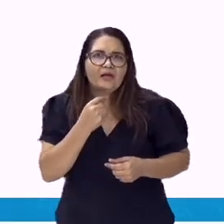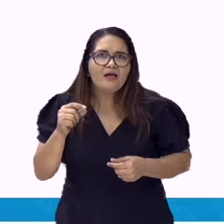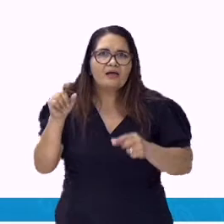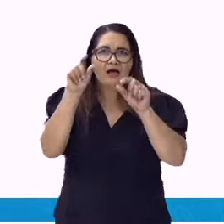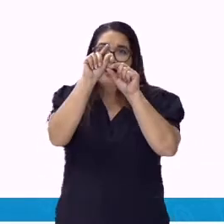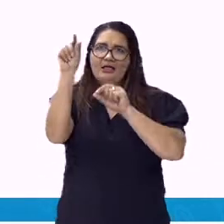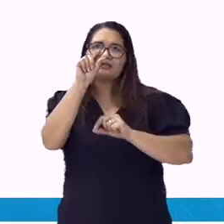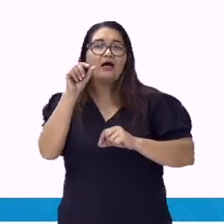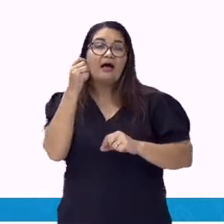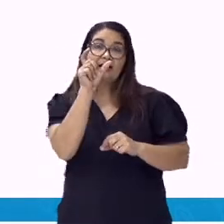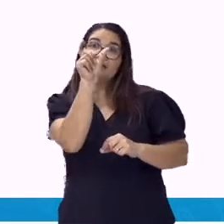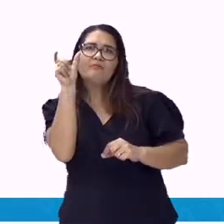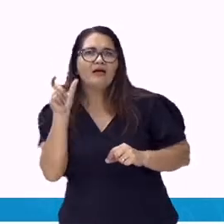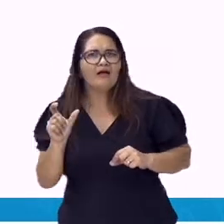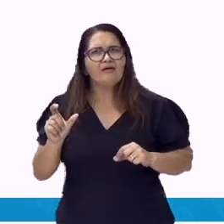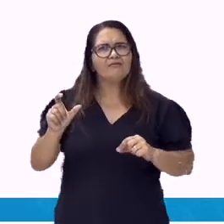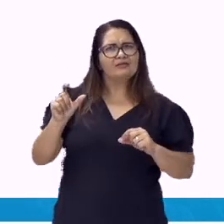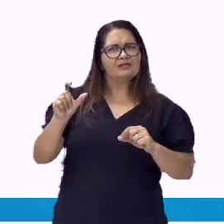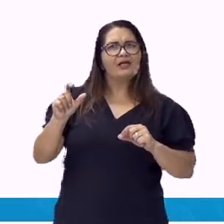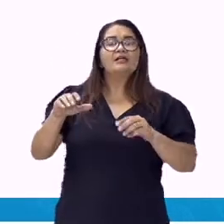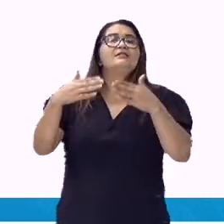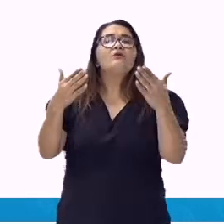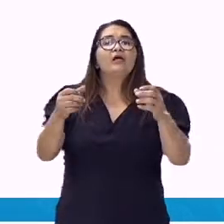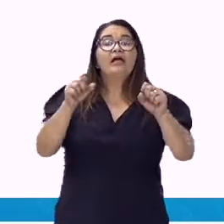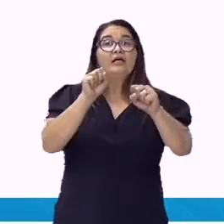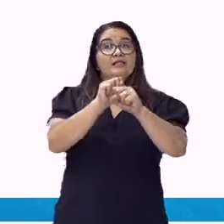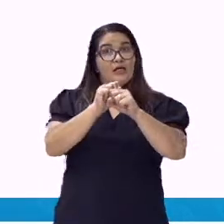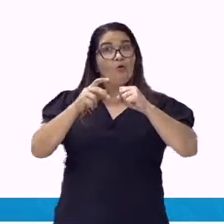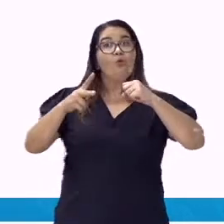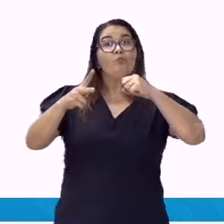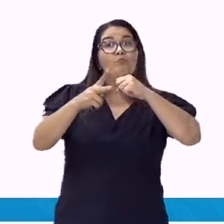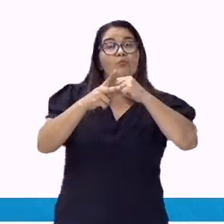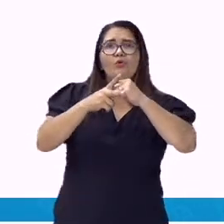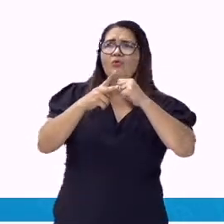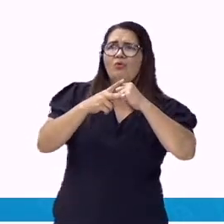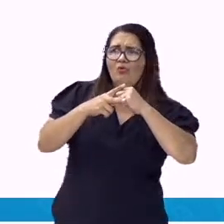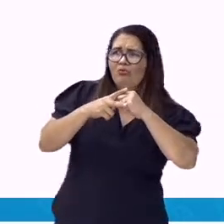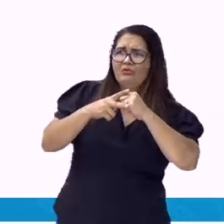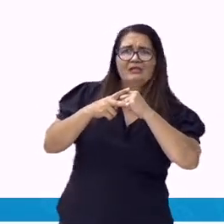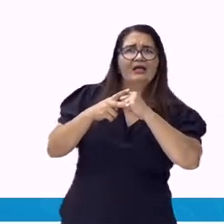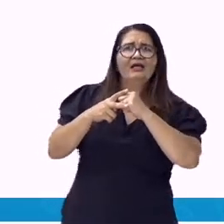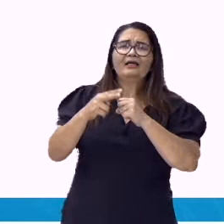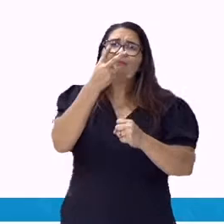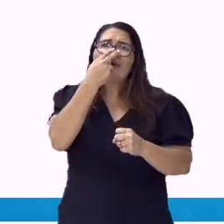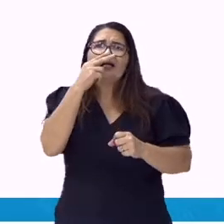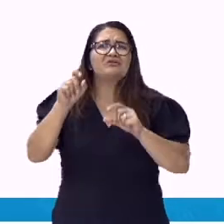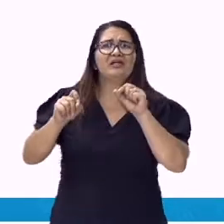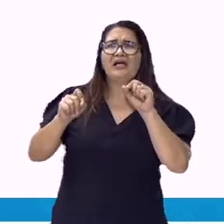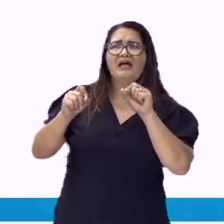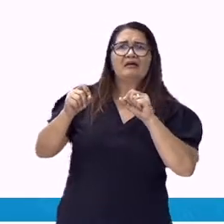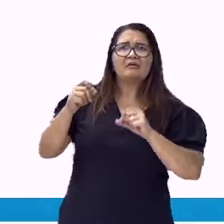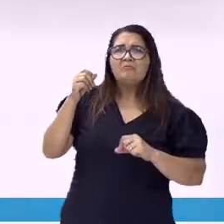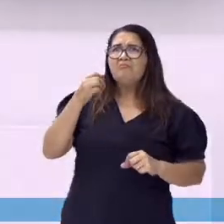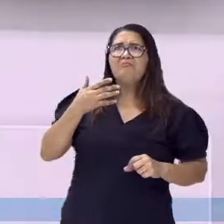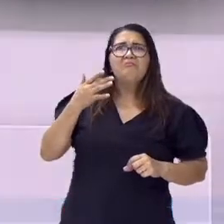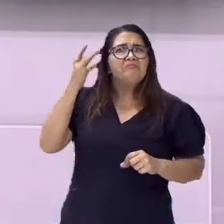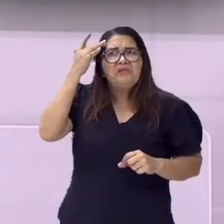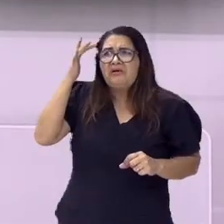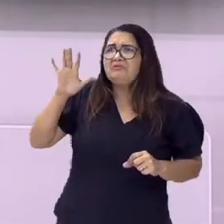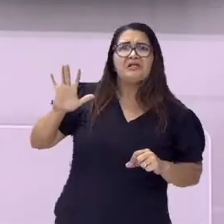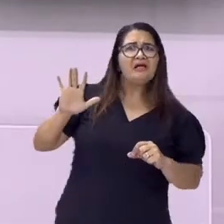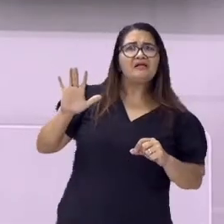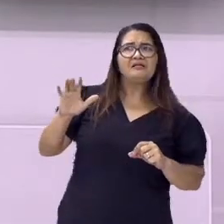são pronomes indefinidos. Eles geram a sensação de imprecisão, seja ela numérica, de